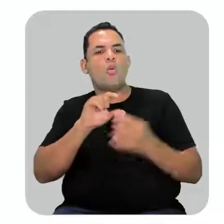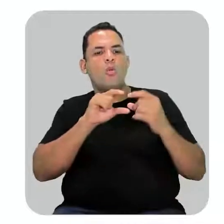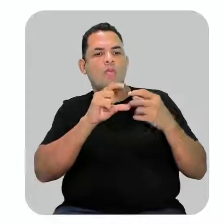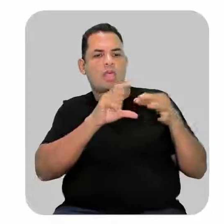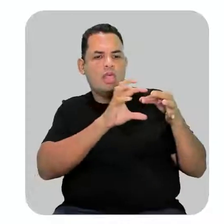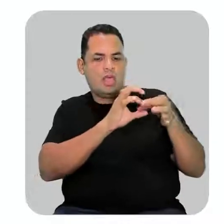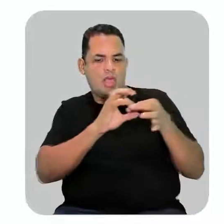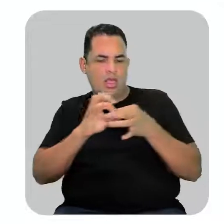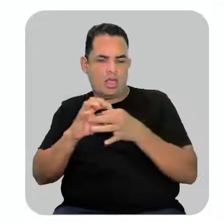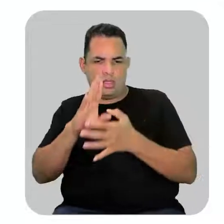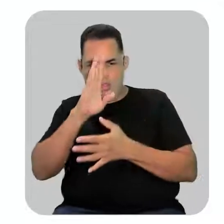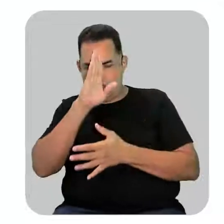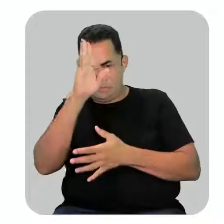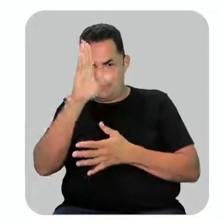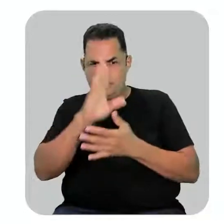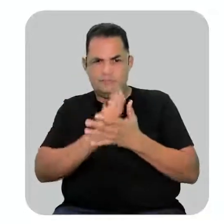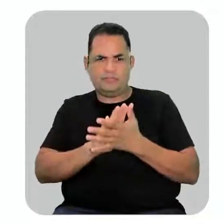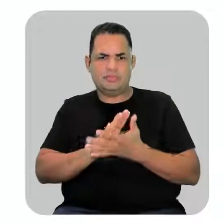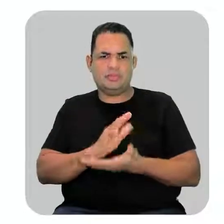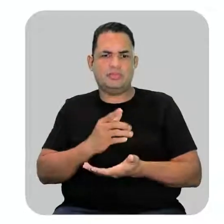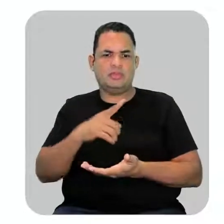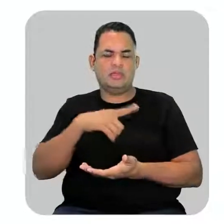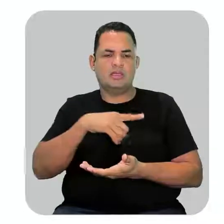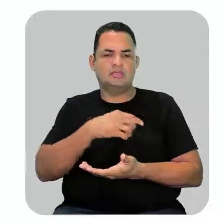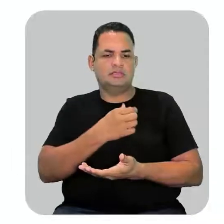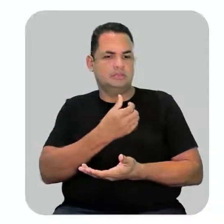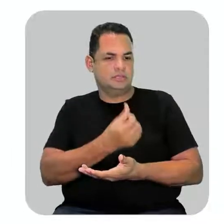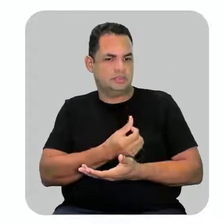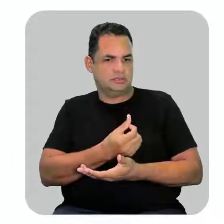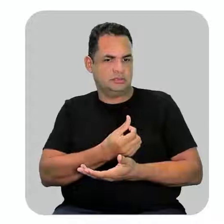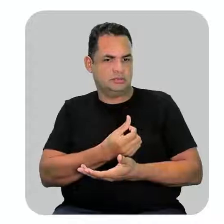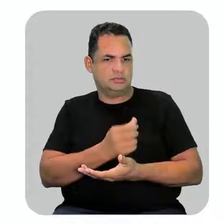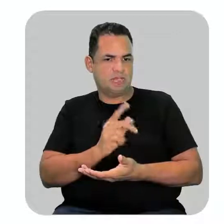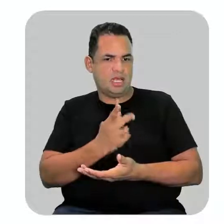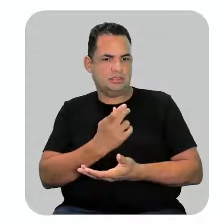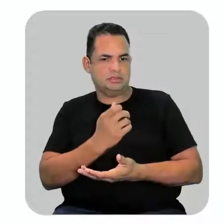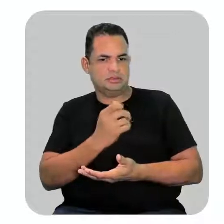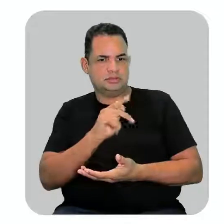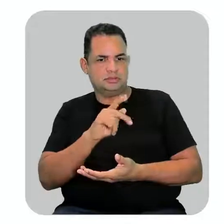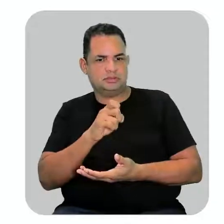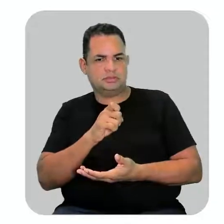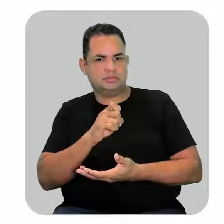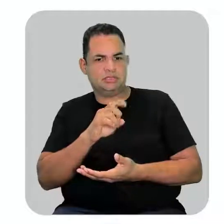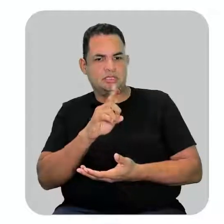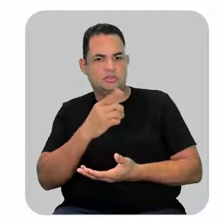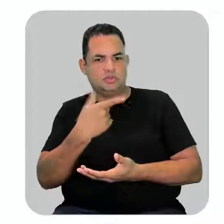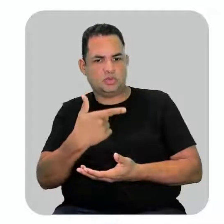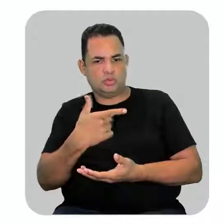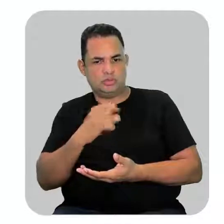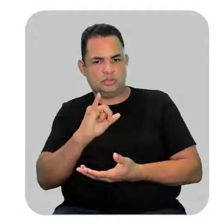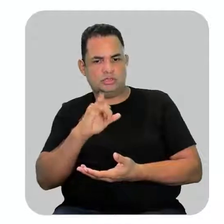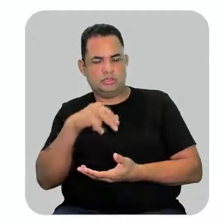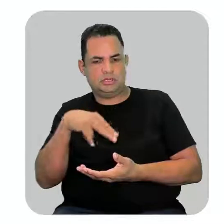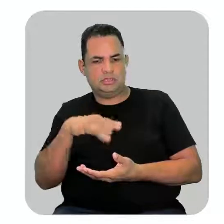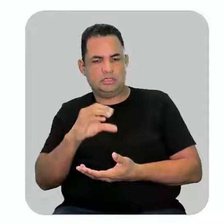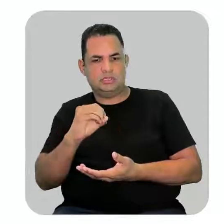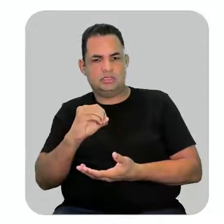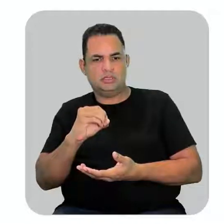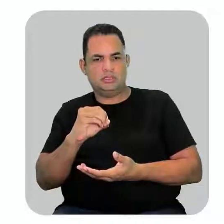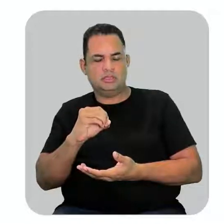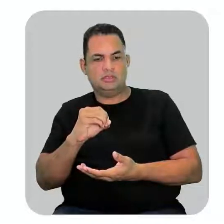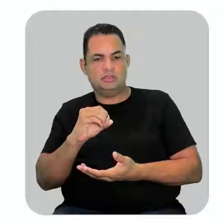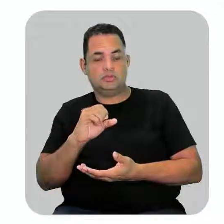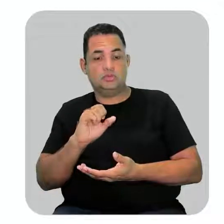principal que é hex né porque tem 6 2 ino eu só usaria o